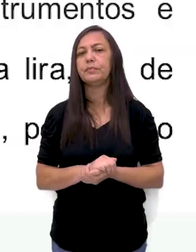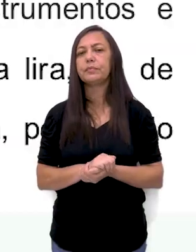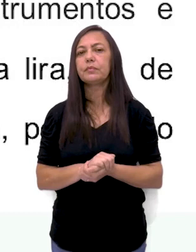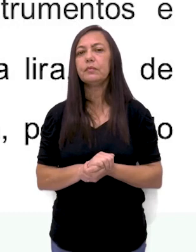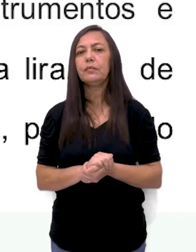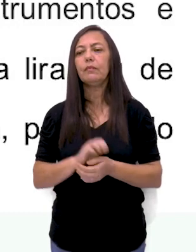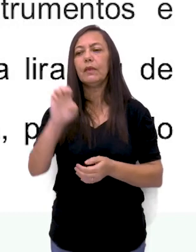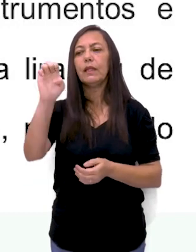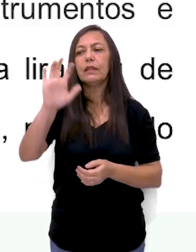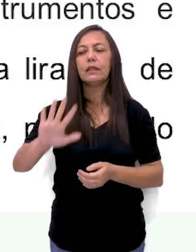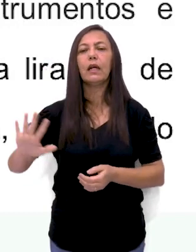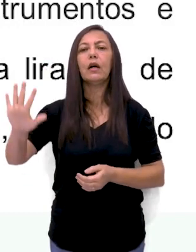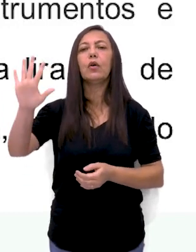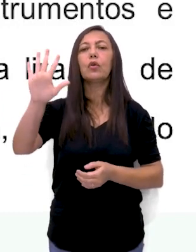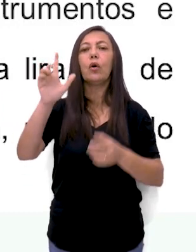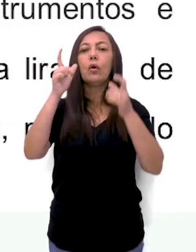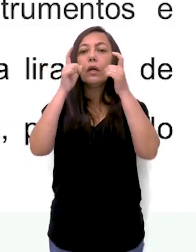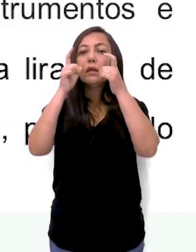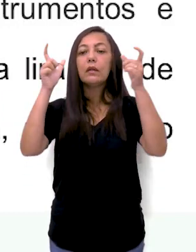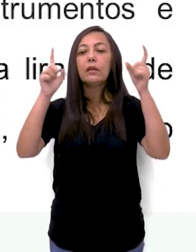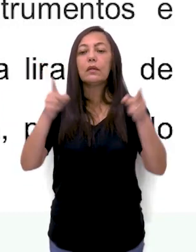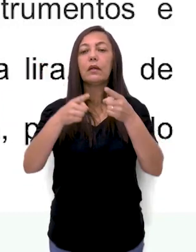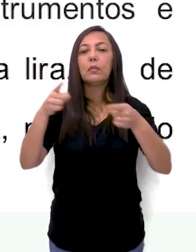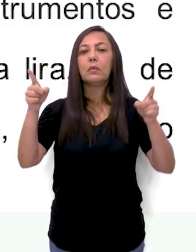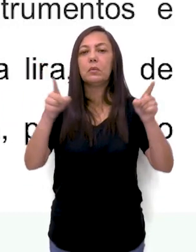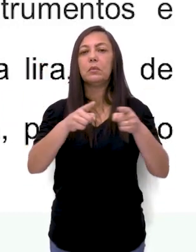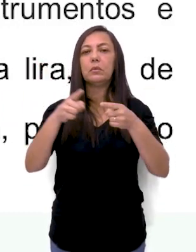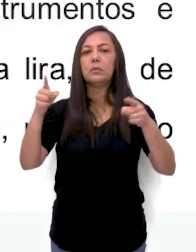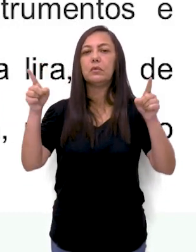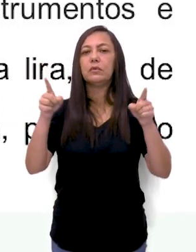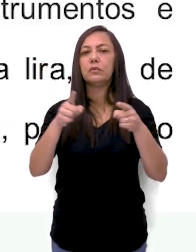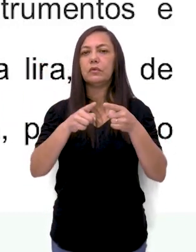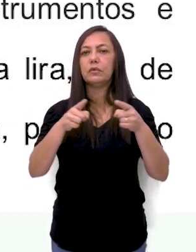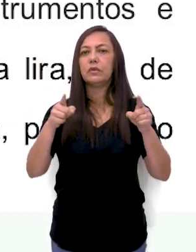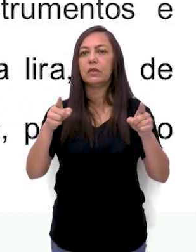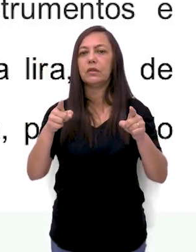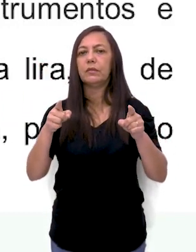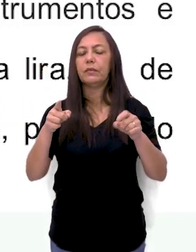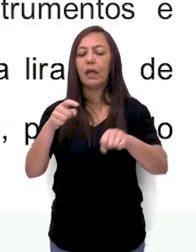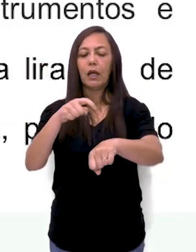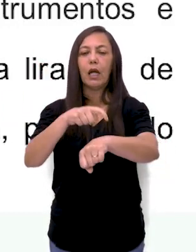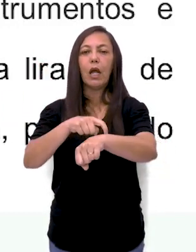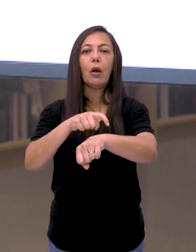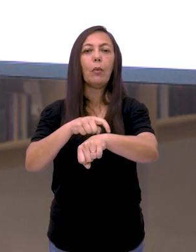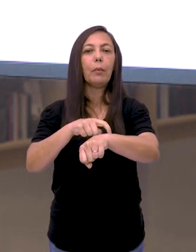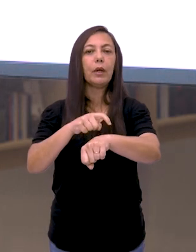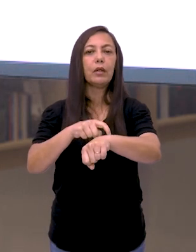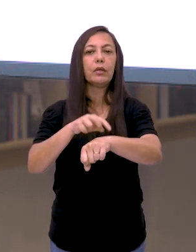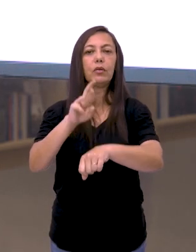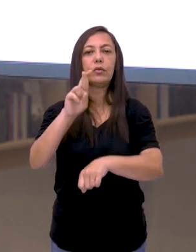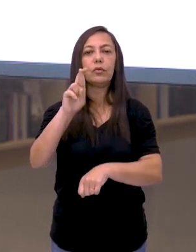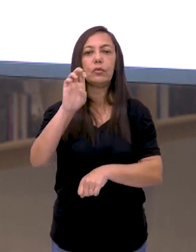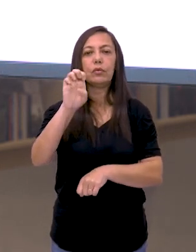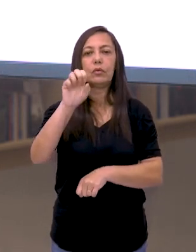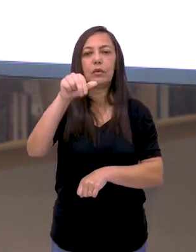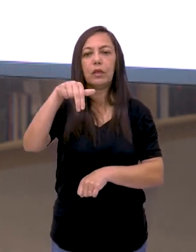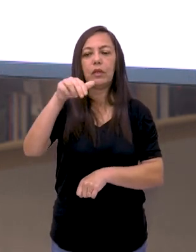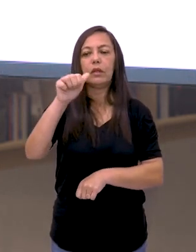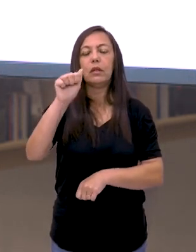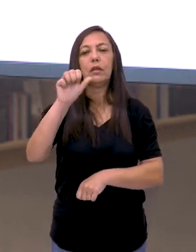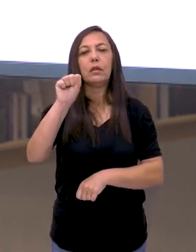Na Europa, cresce o interesse pela música profana, período do renascimento. Verdade! E nesse período aqui,